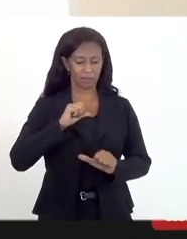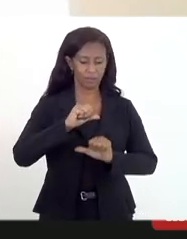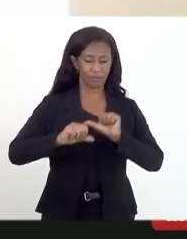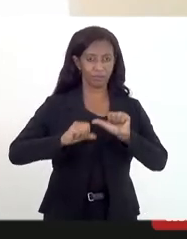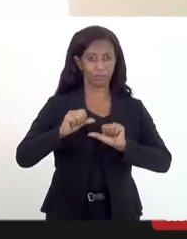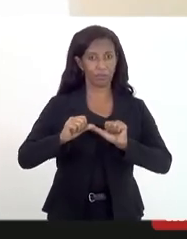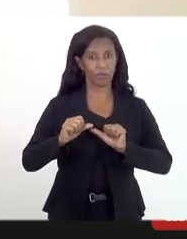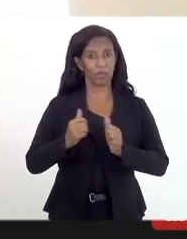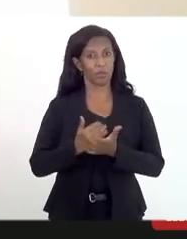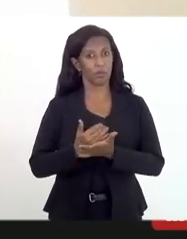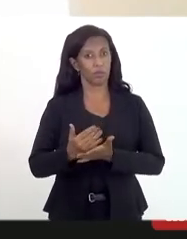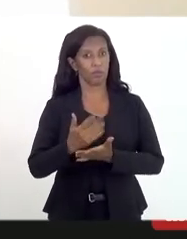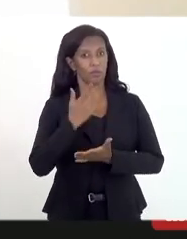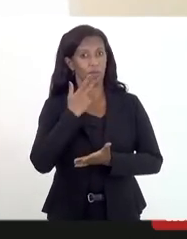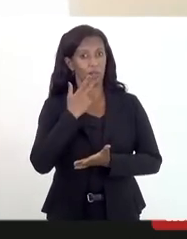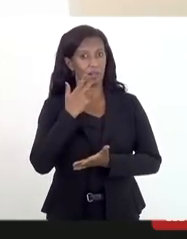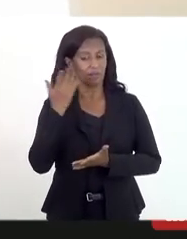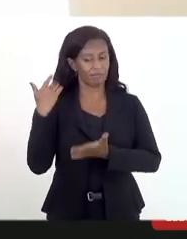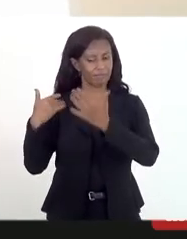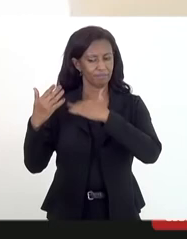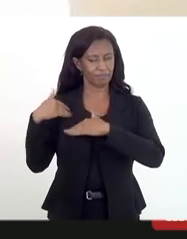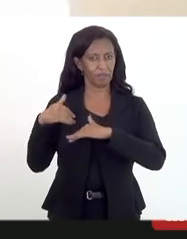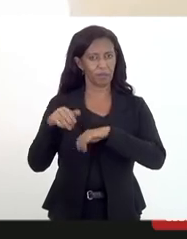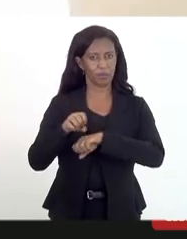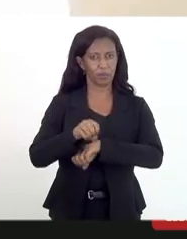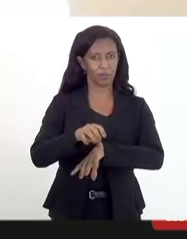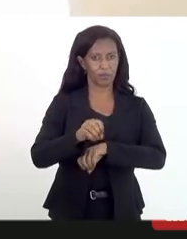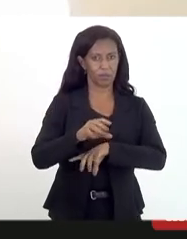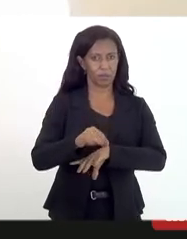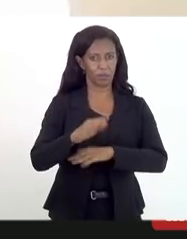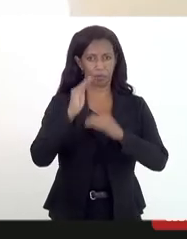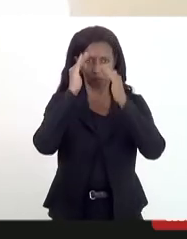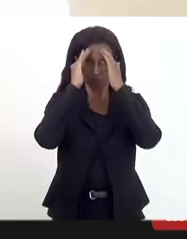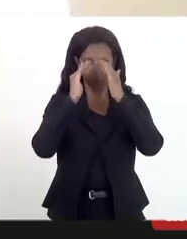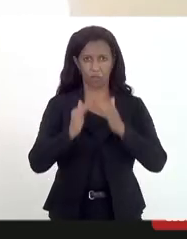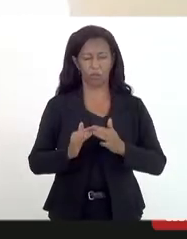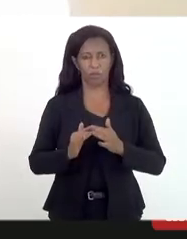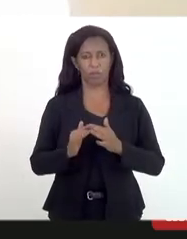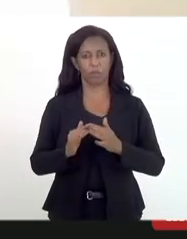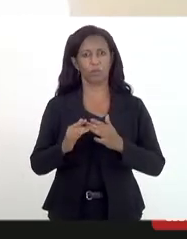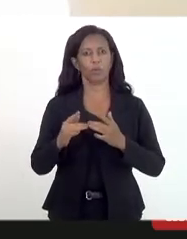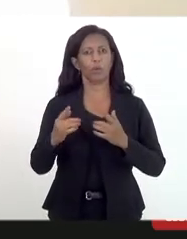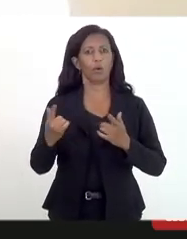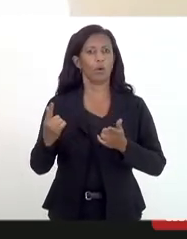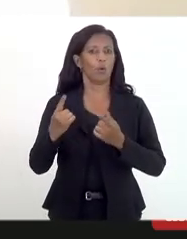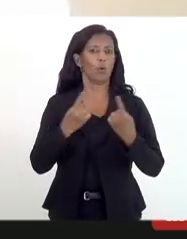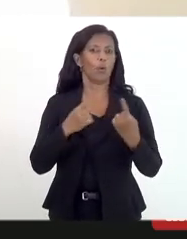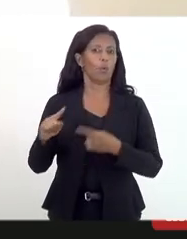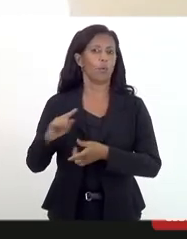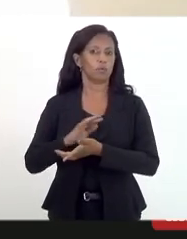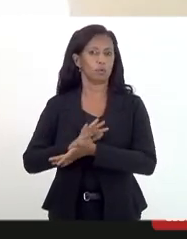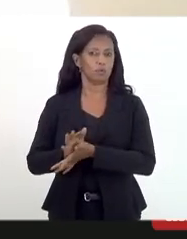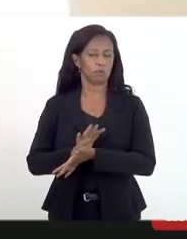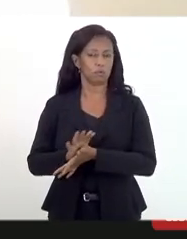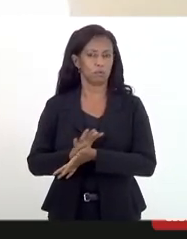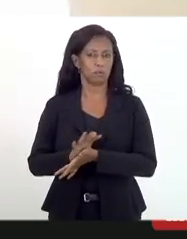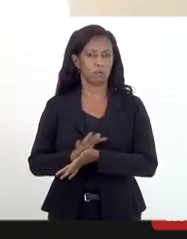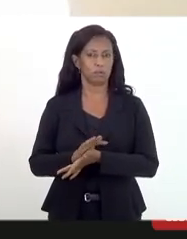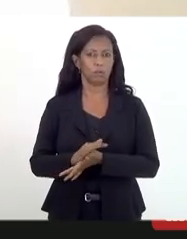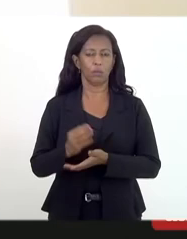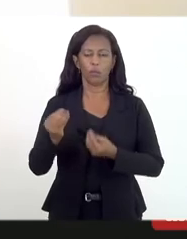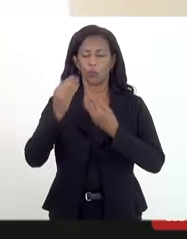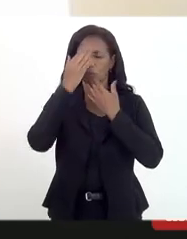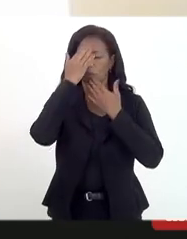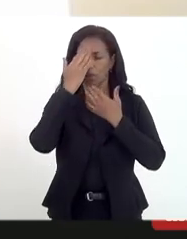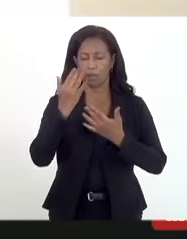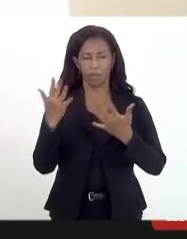início uma cultura e de uma educação de respeito e de combate ao racismo e essas práticas discriminatórias muito obrigado pelo tempo e pela